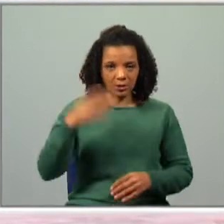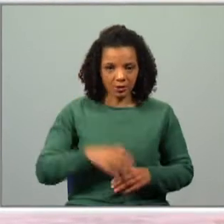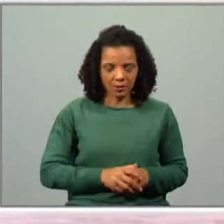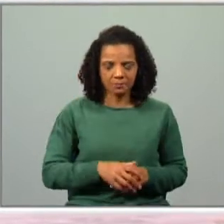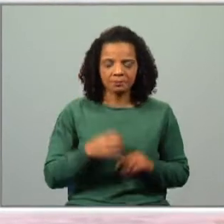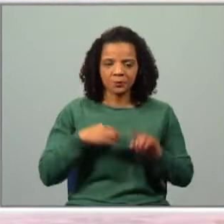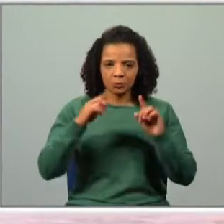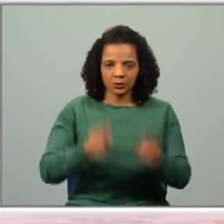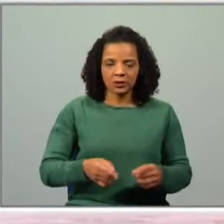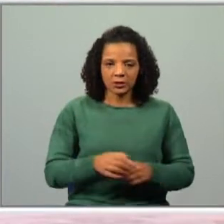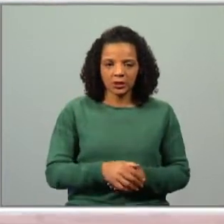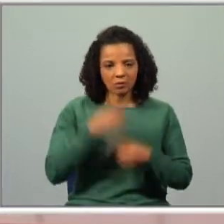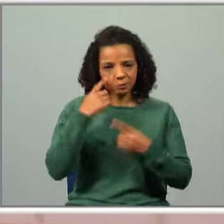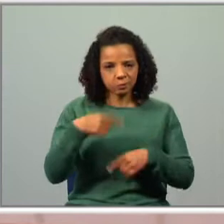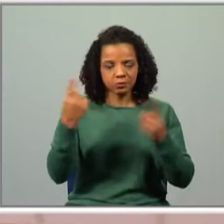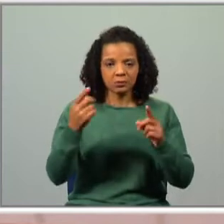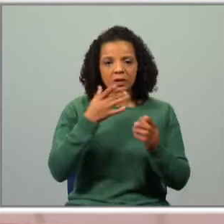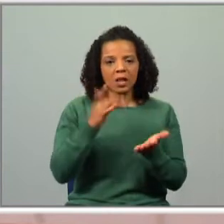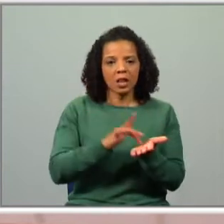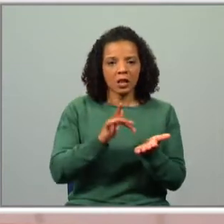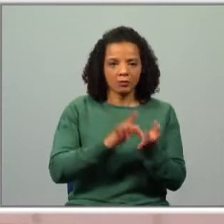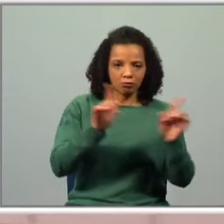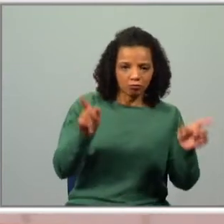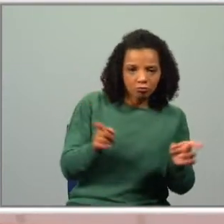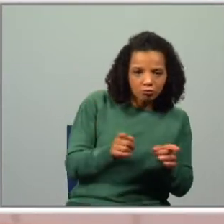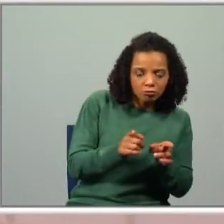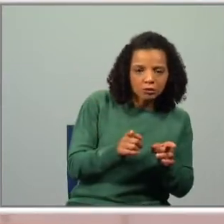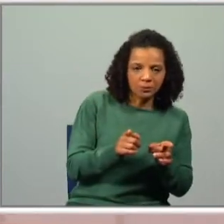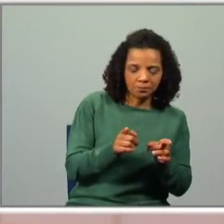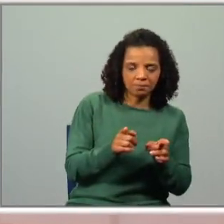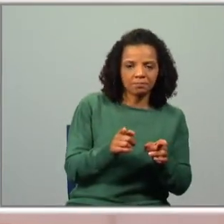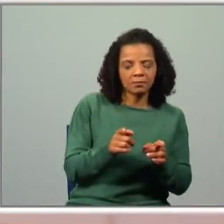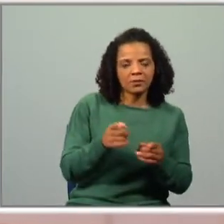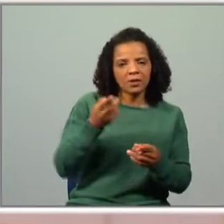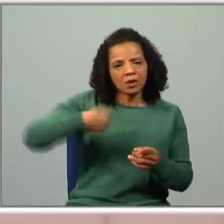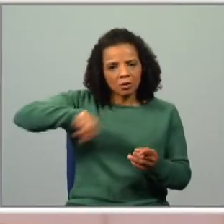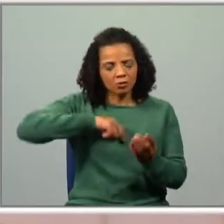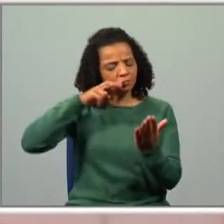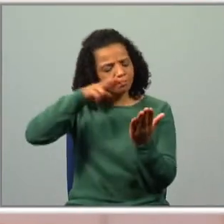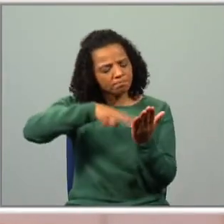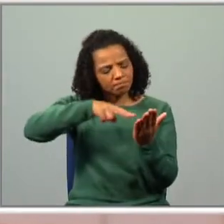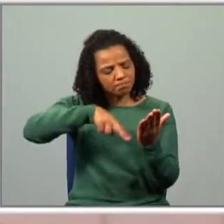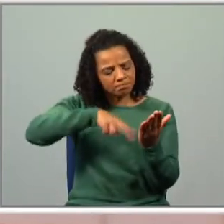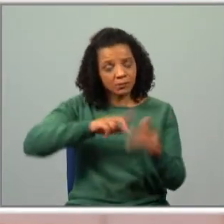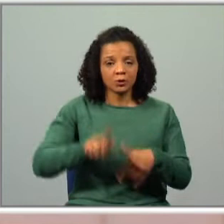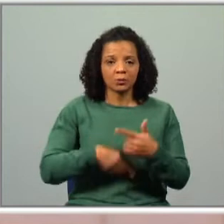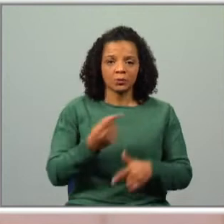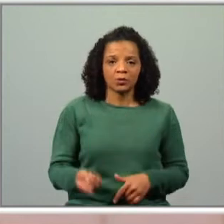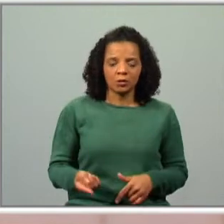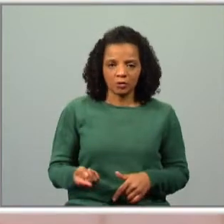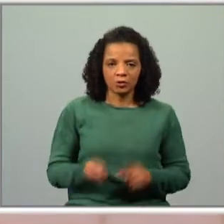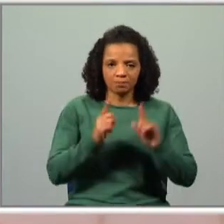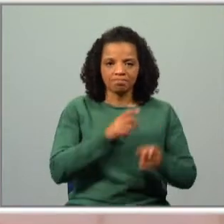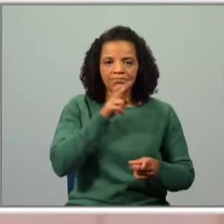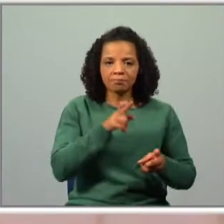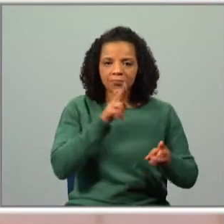vou começar por te apresentar este excerto, vamos fazer a sua leitura e depois vamos começar a